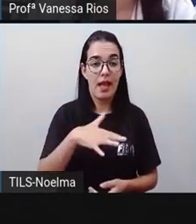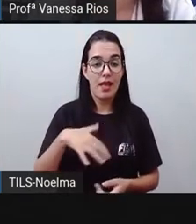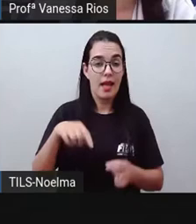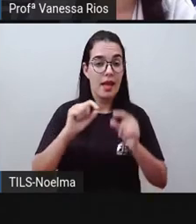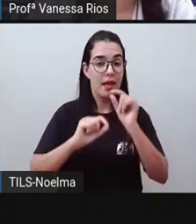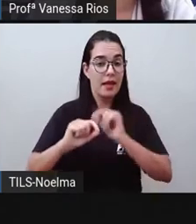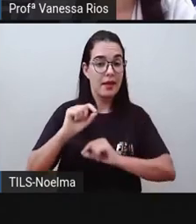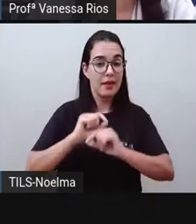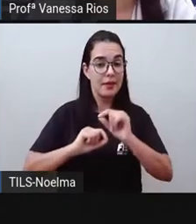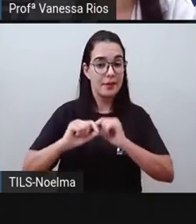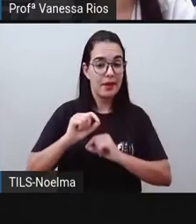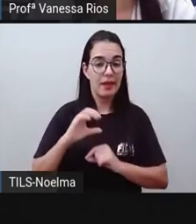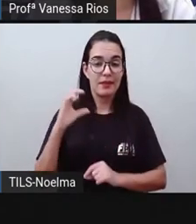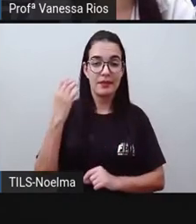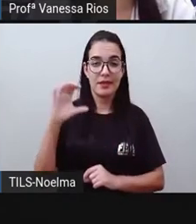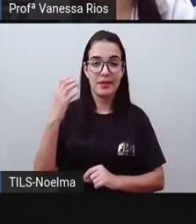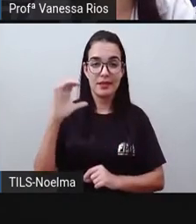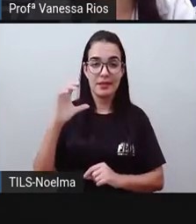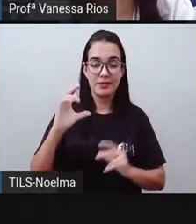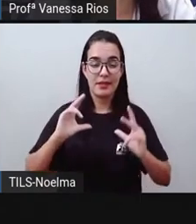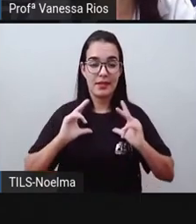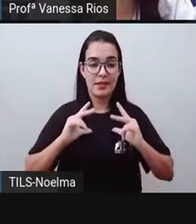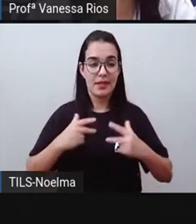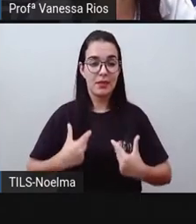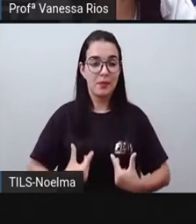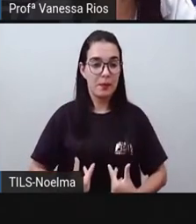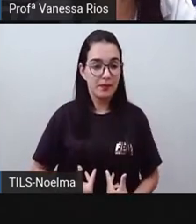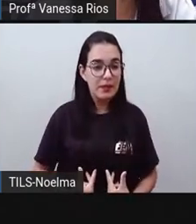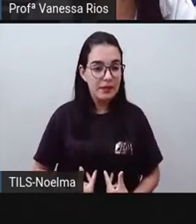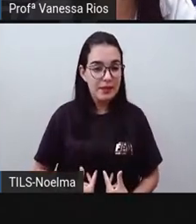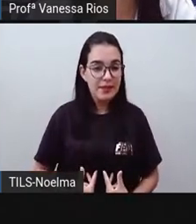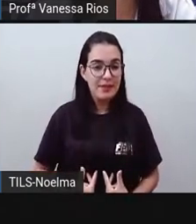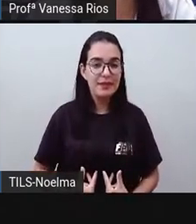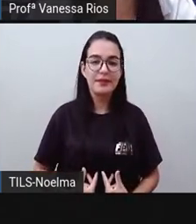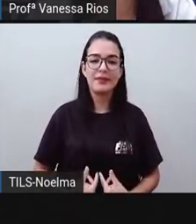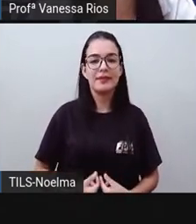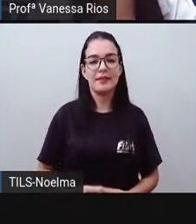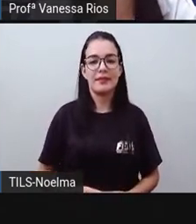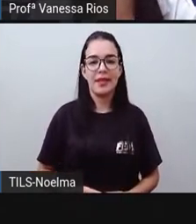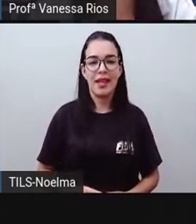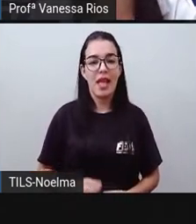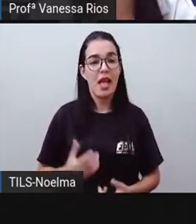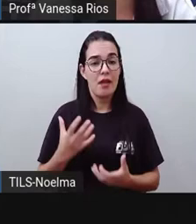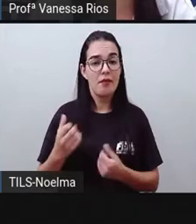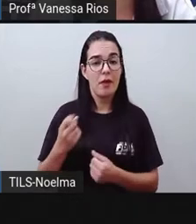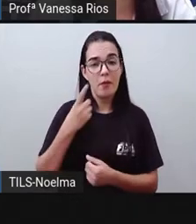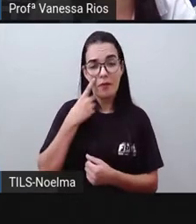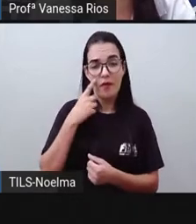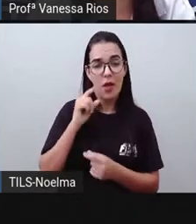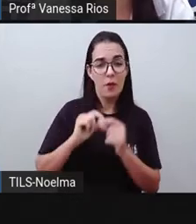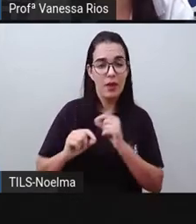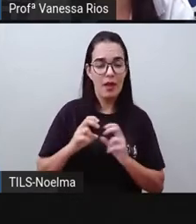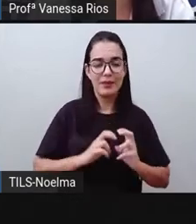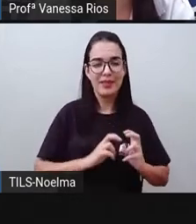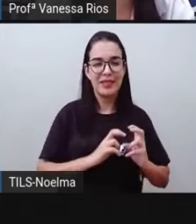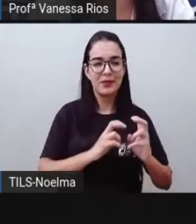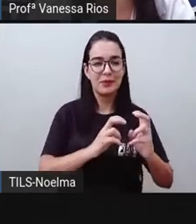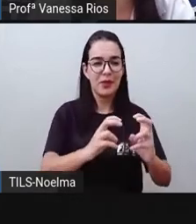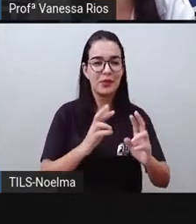Olha só, nossa aula agora é de ciências humanas e nós vamos estudar sobre